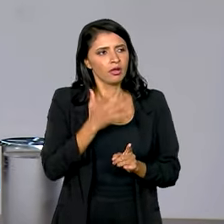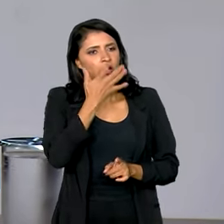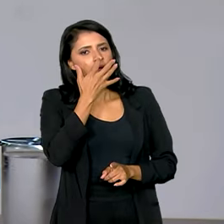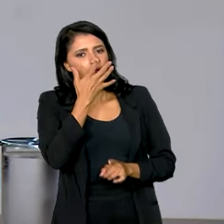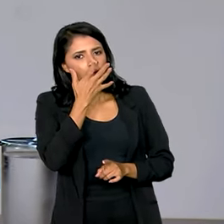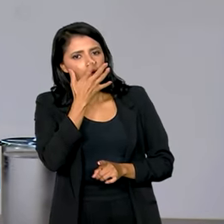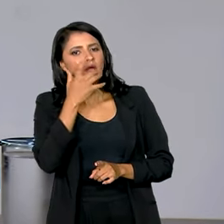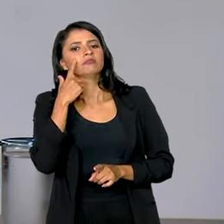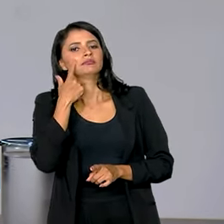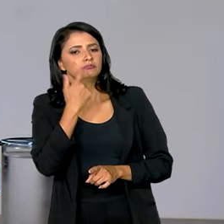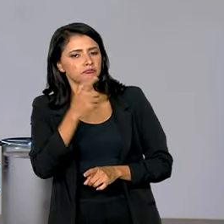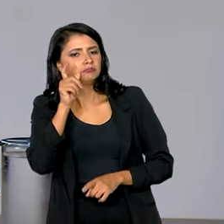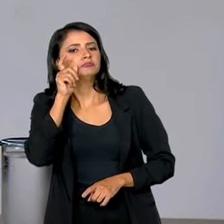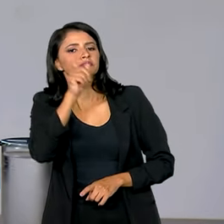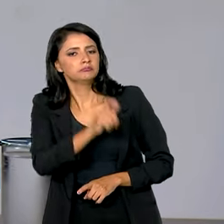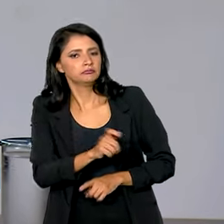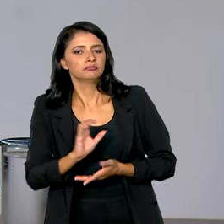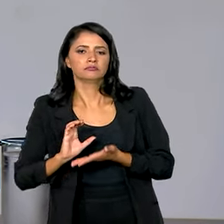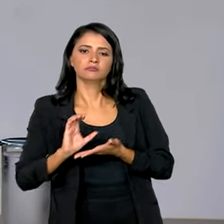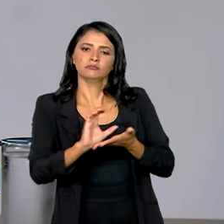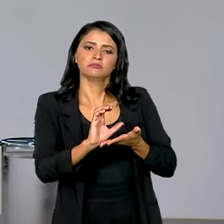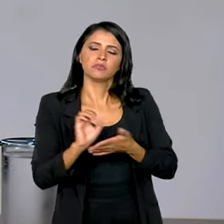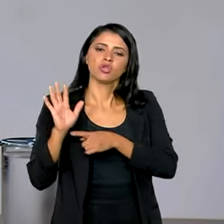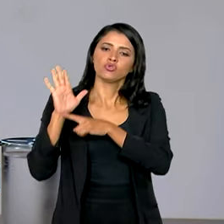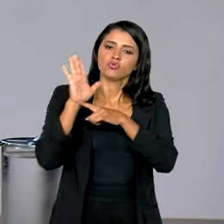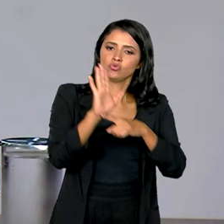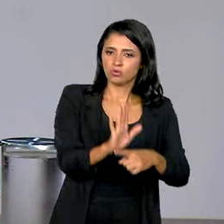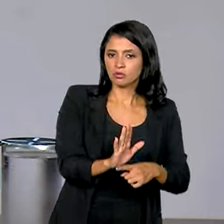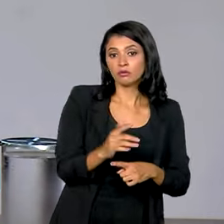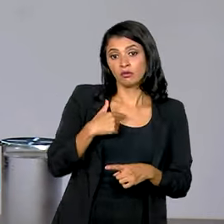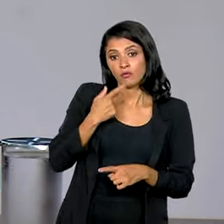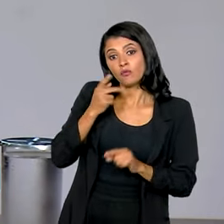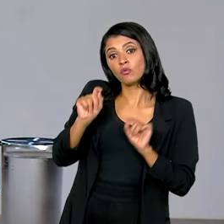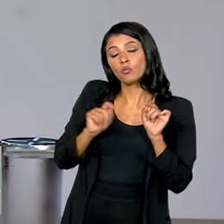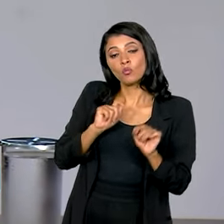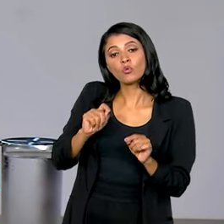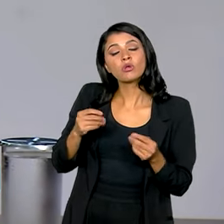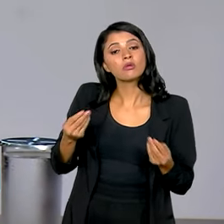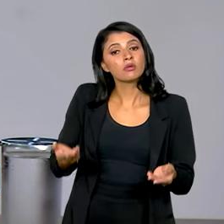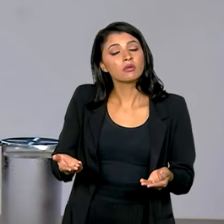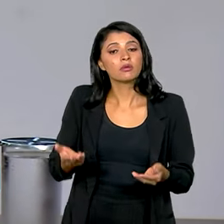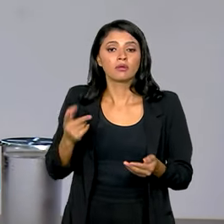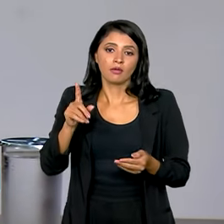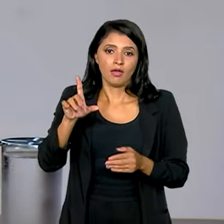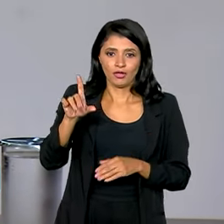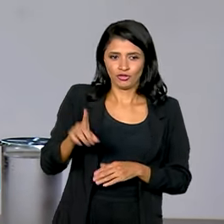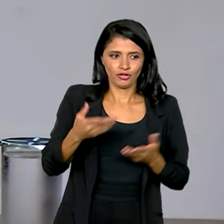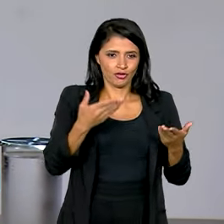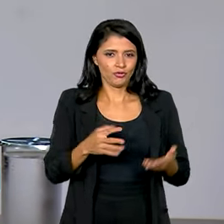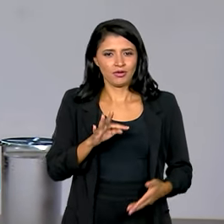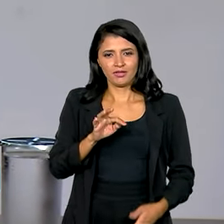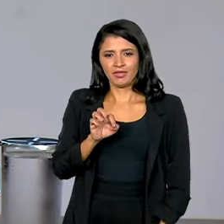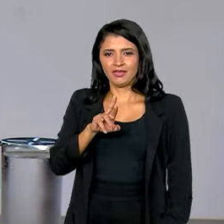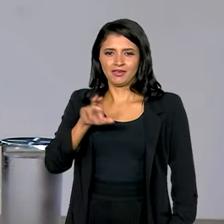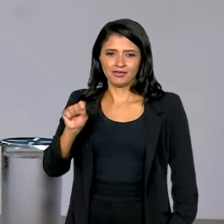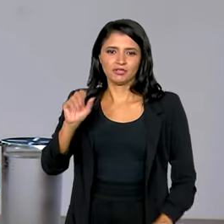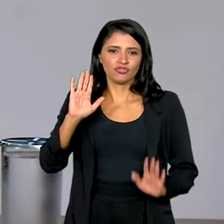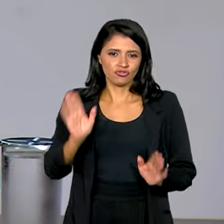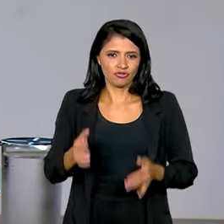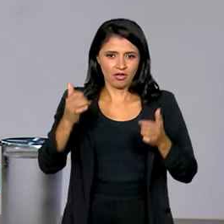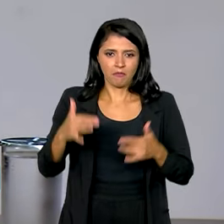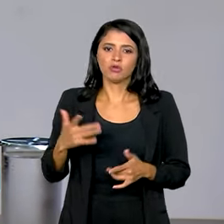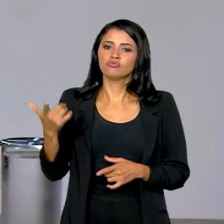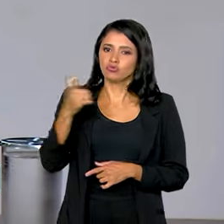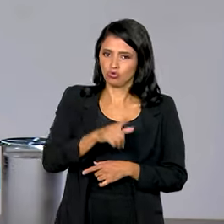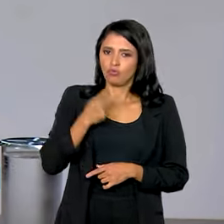manifestando interesse em colaborar, o que eu queria reforçar, a diretora Tereza já disse, mas eu quero